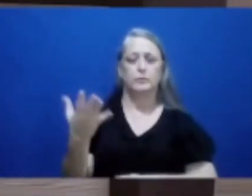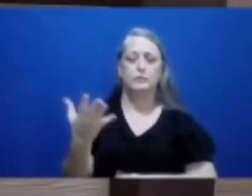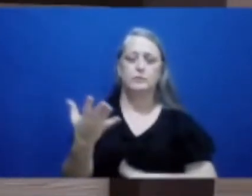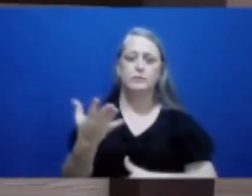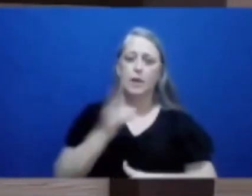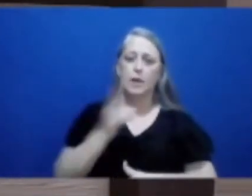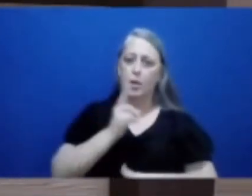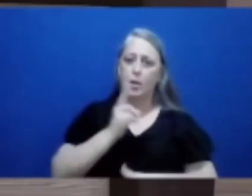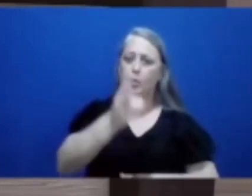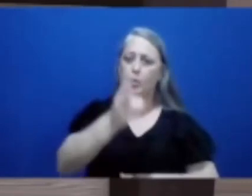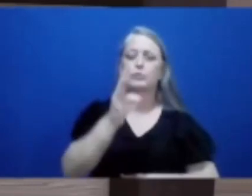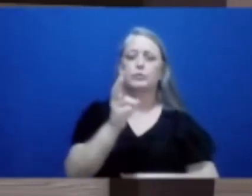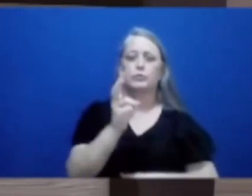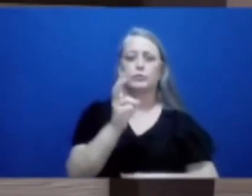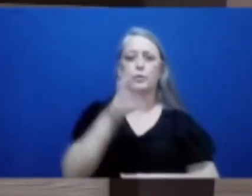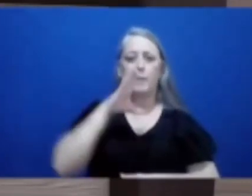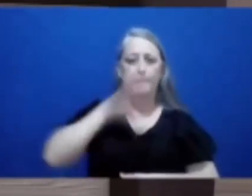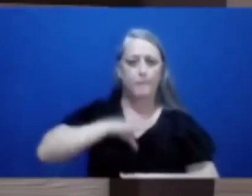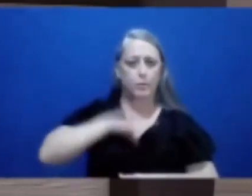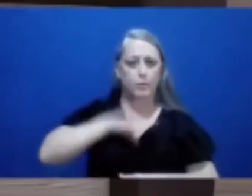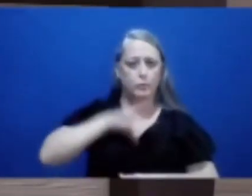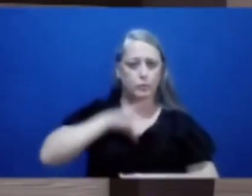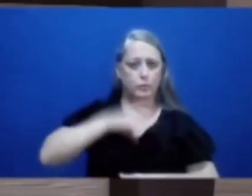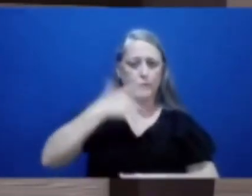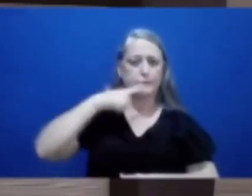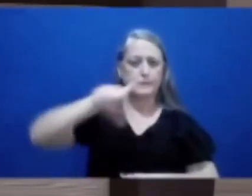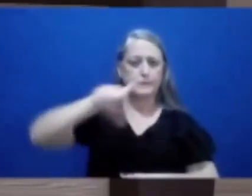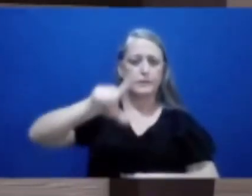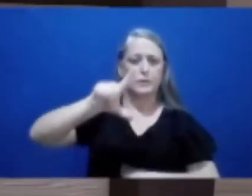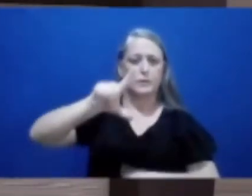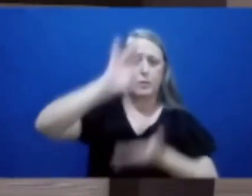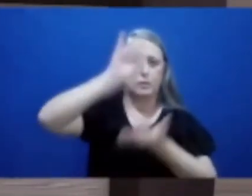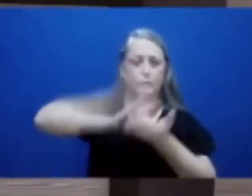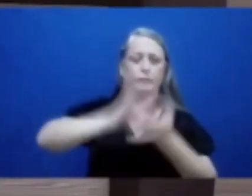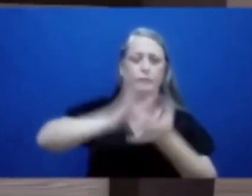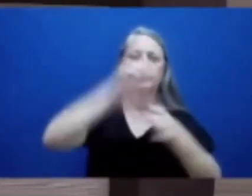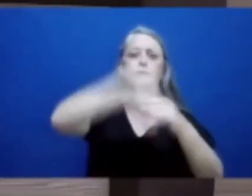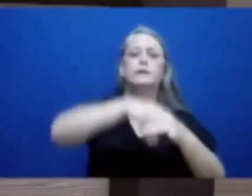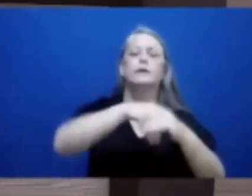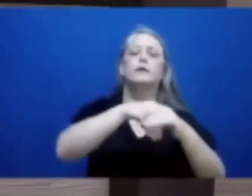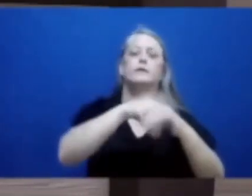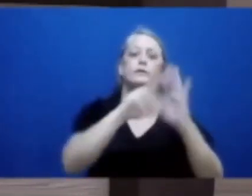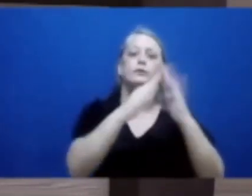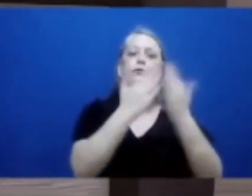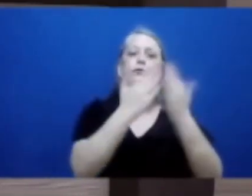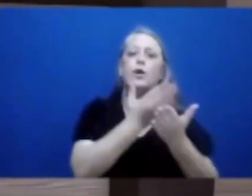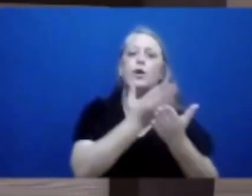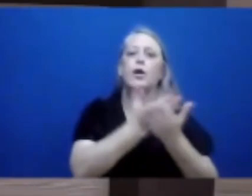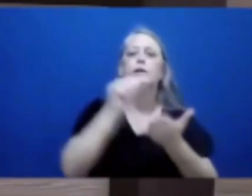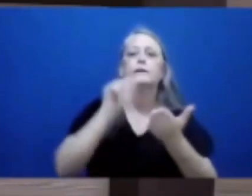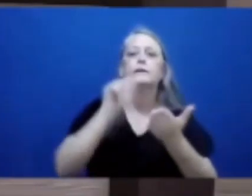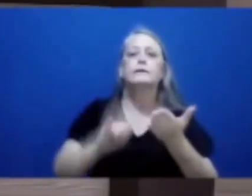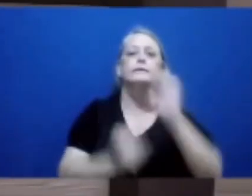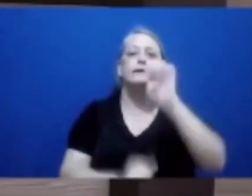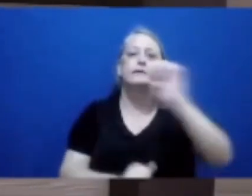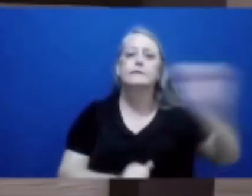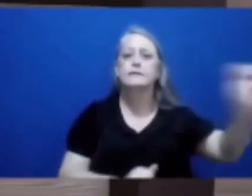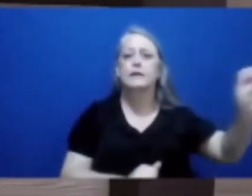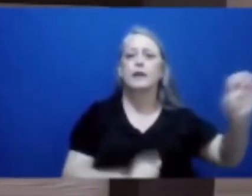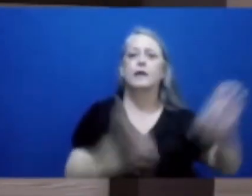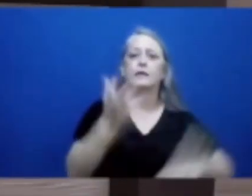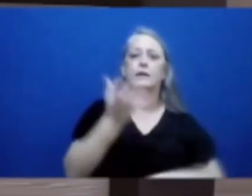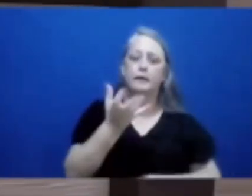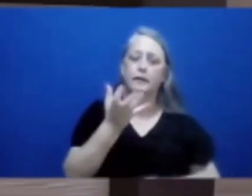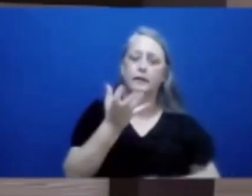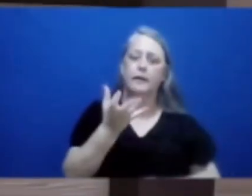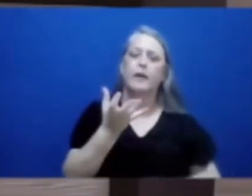portuguesa como língua oficial dentro das nossas escolas. Se a esquerda quer falar essa língua, que fale na rua, não fale dentro das